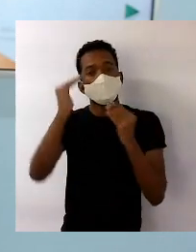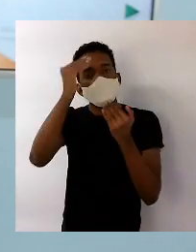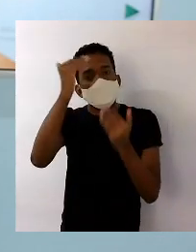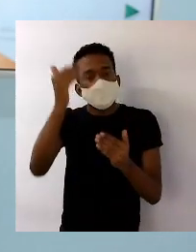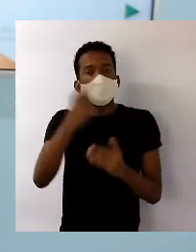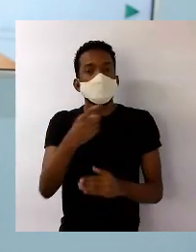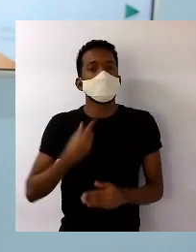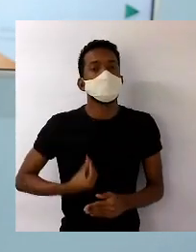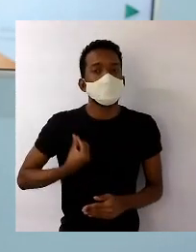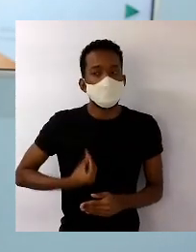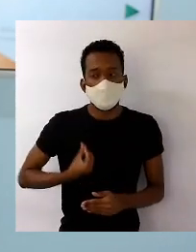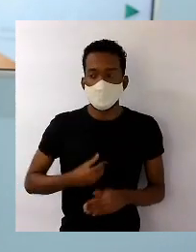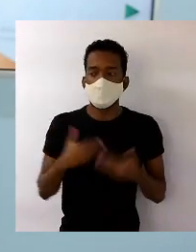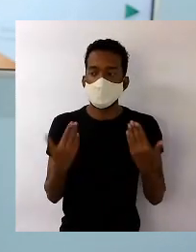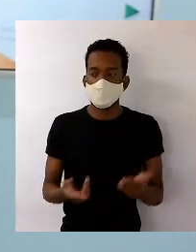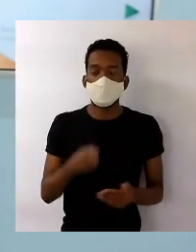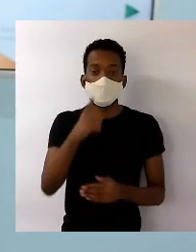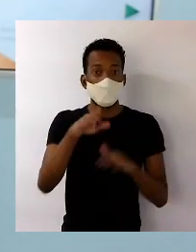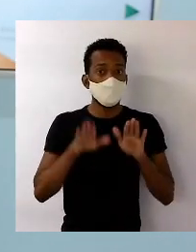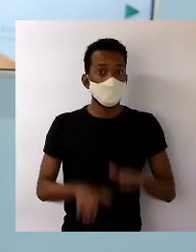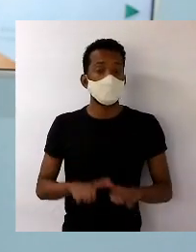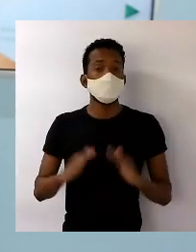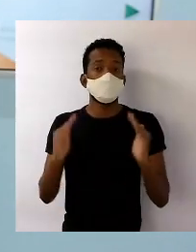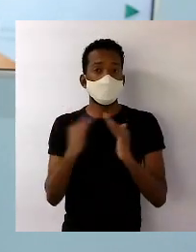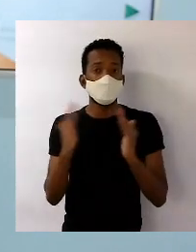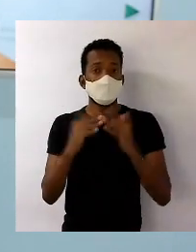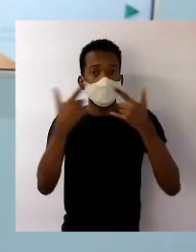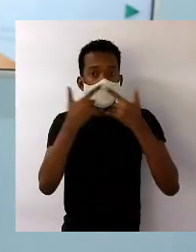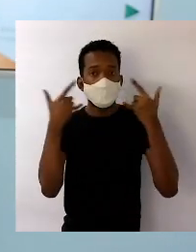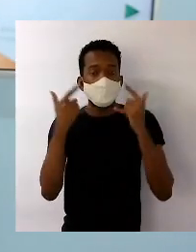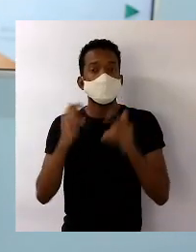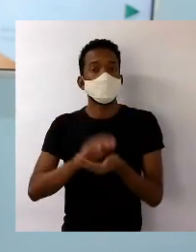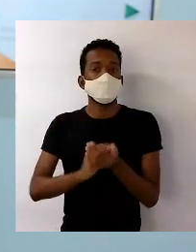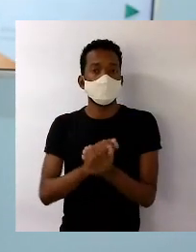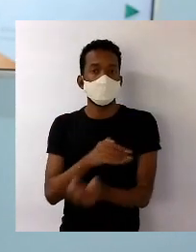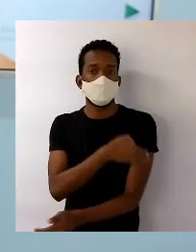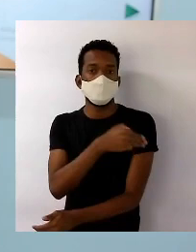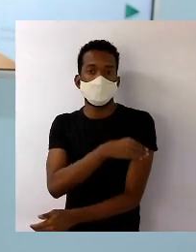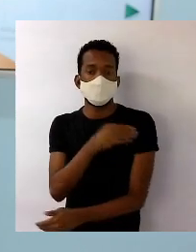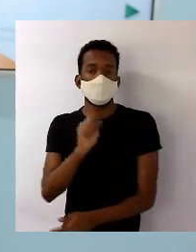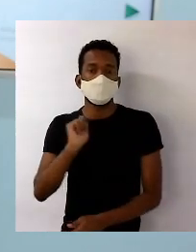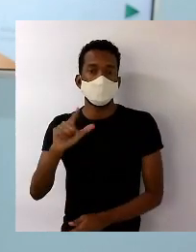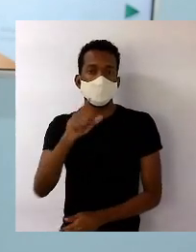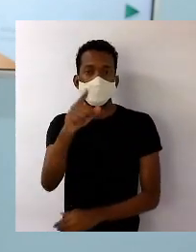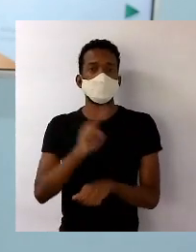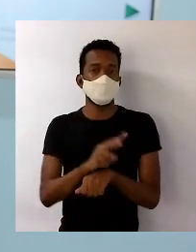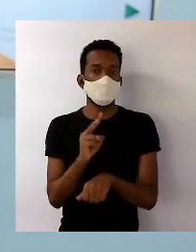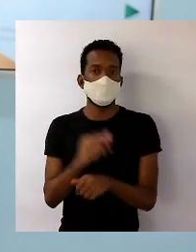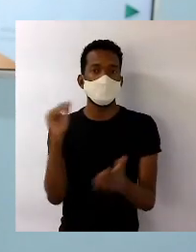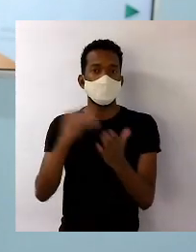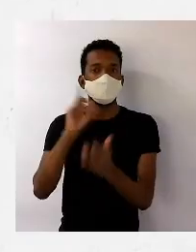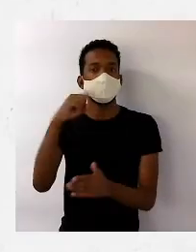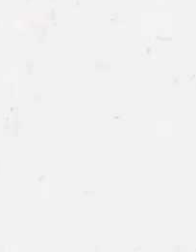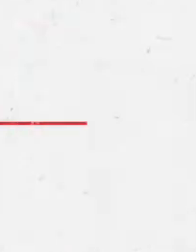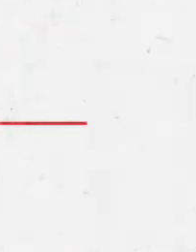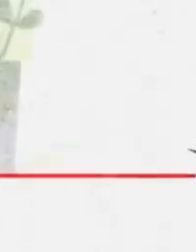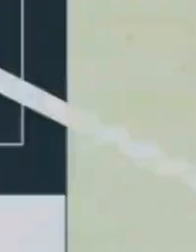presença de vocês. E, ó, fiquem em casa, máscara e álcool gel, tá? Se previnam. Tchau, até a próxima.